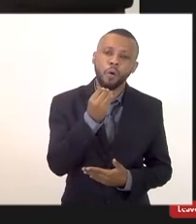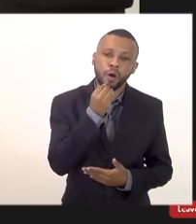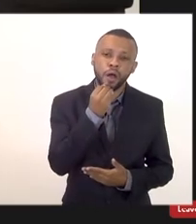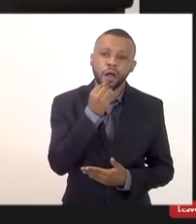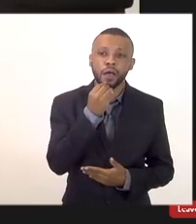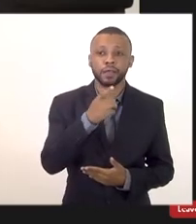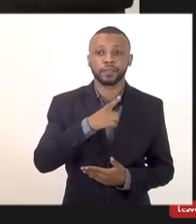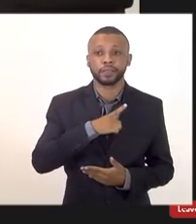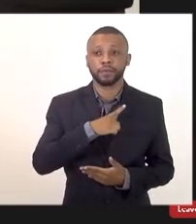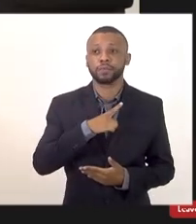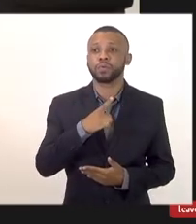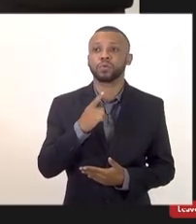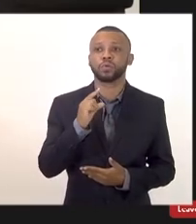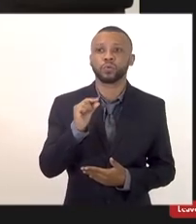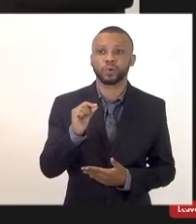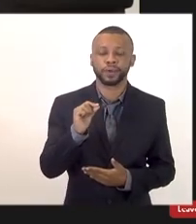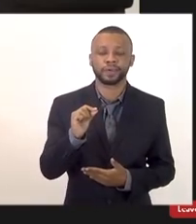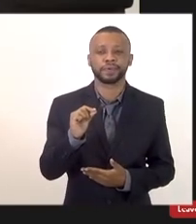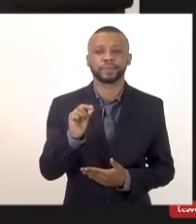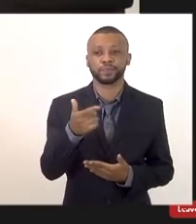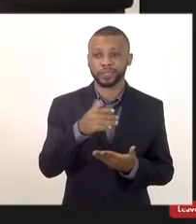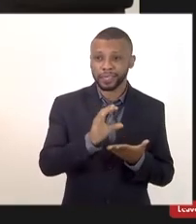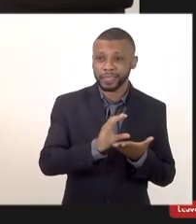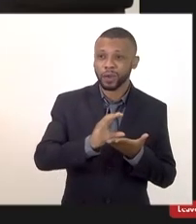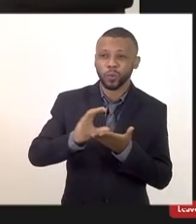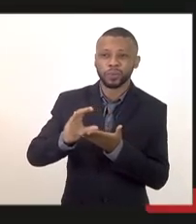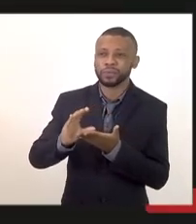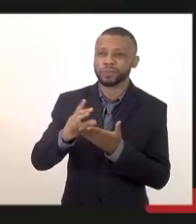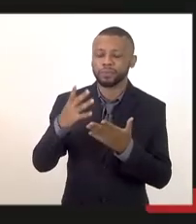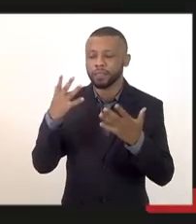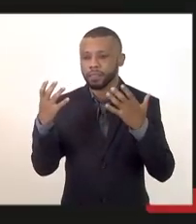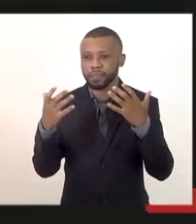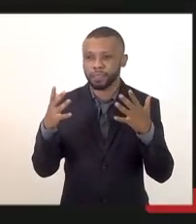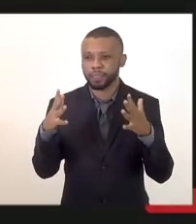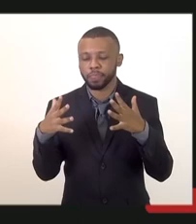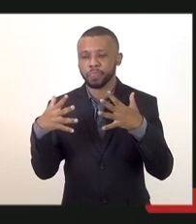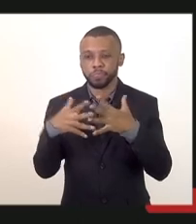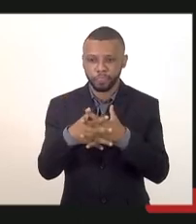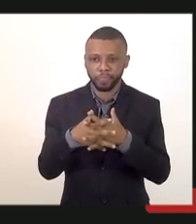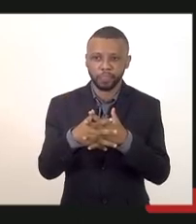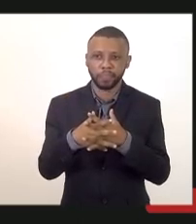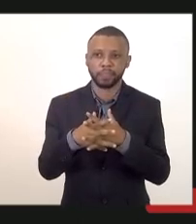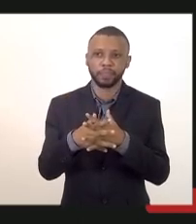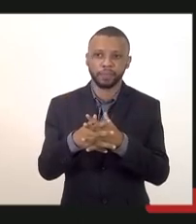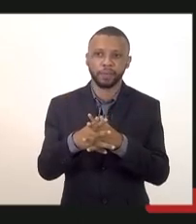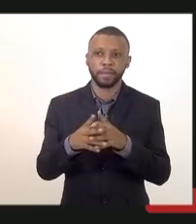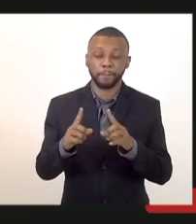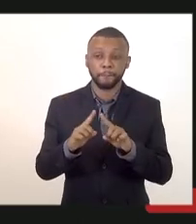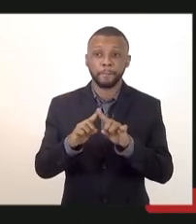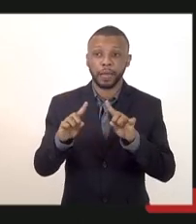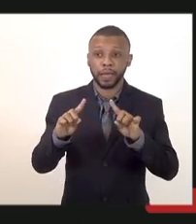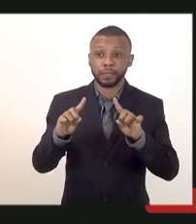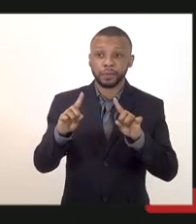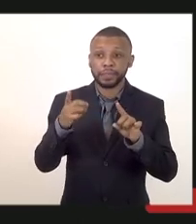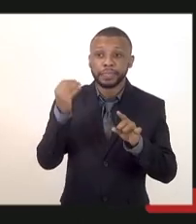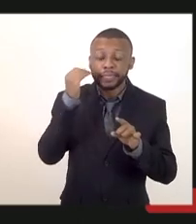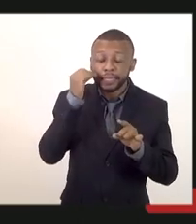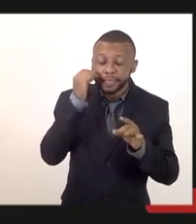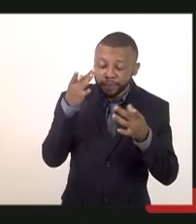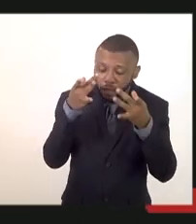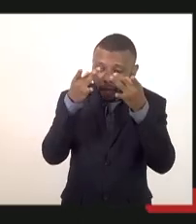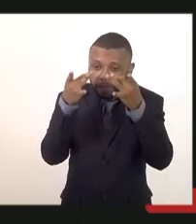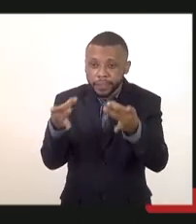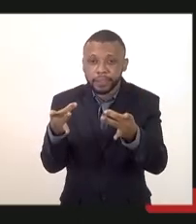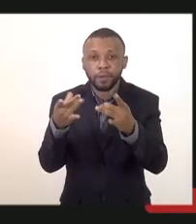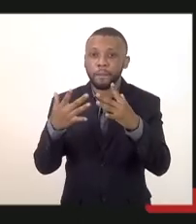comissões aqui eu estou aqui igual louco vocês perceberam mas tive tentando prestar atenção o máximo possível